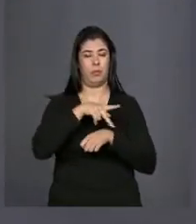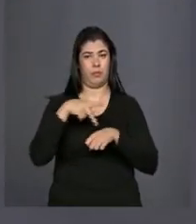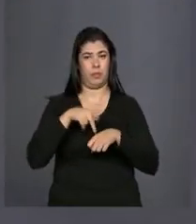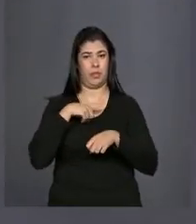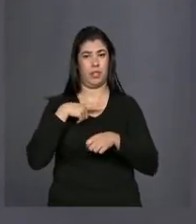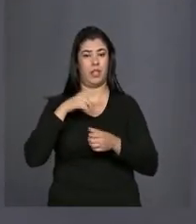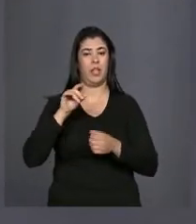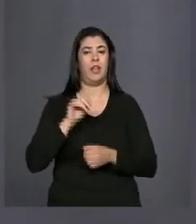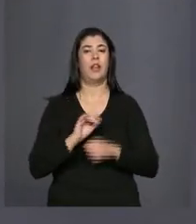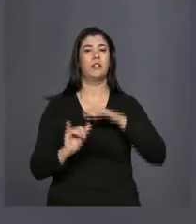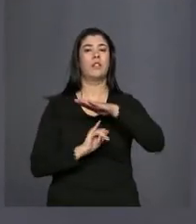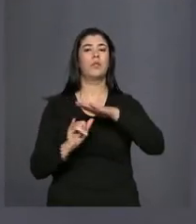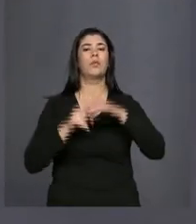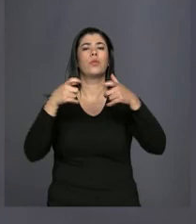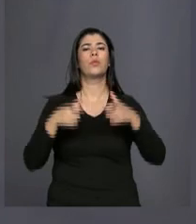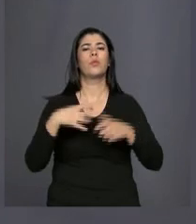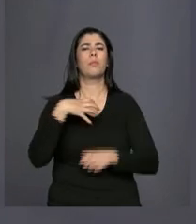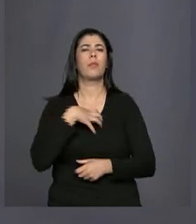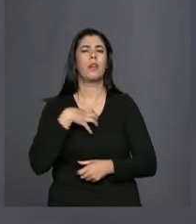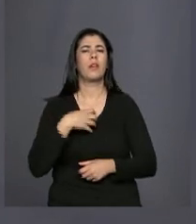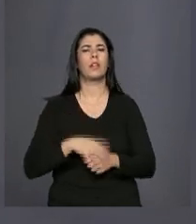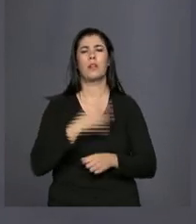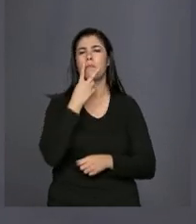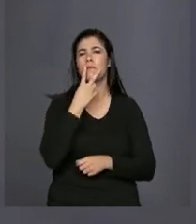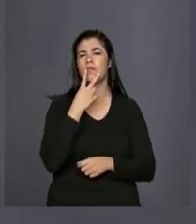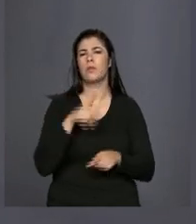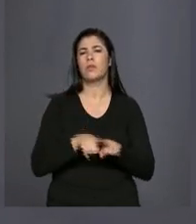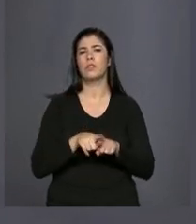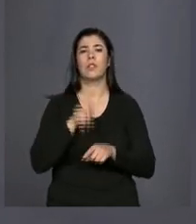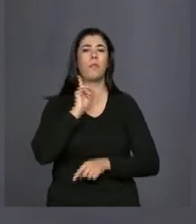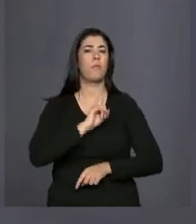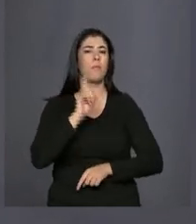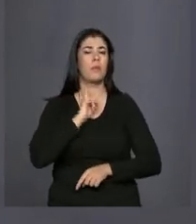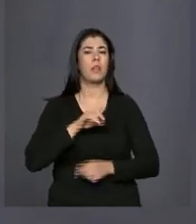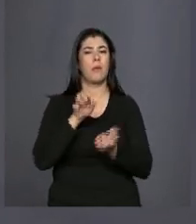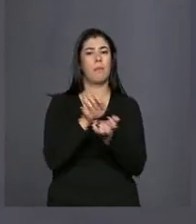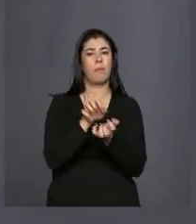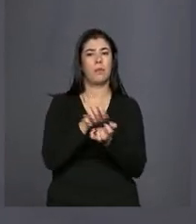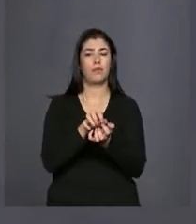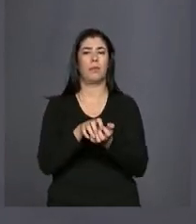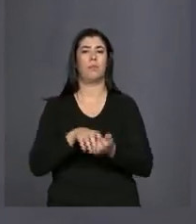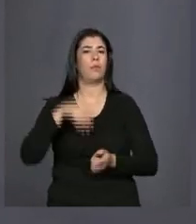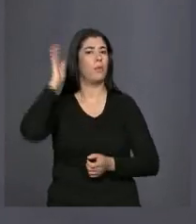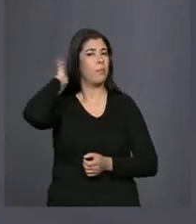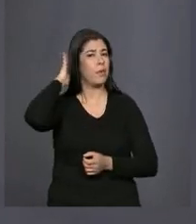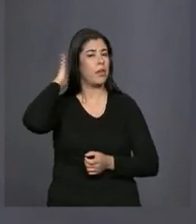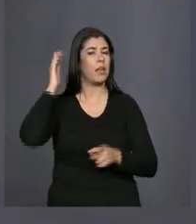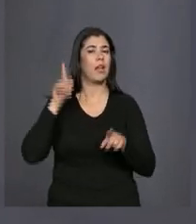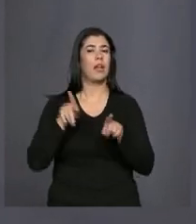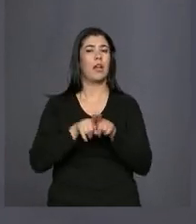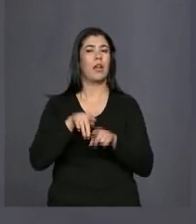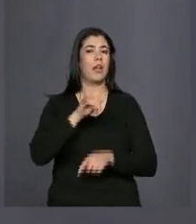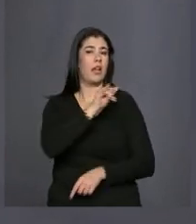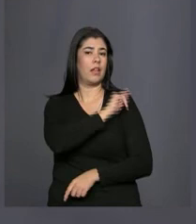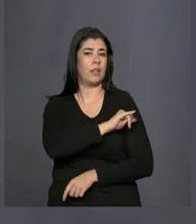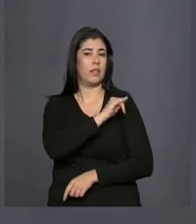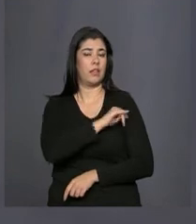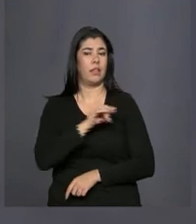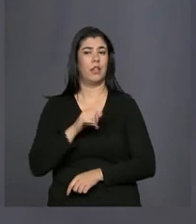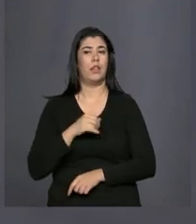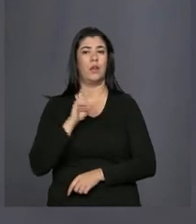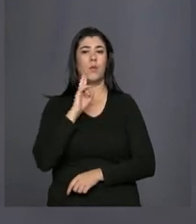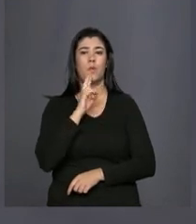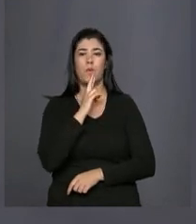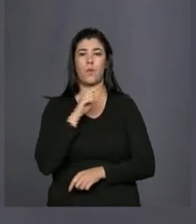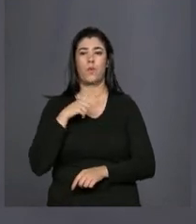ensino superior ficam na Bahia, Espírito Santo, Minas Gerais, Pernambuco, Paraná, Rio de Janeiro, Rondônia,